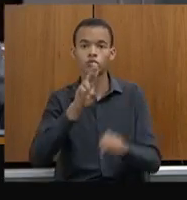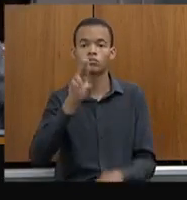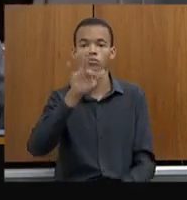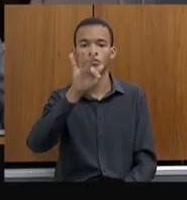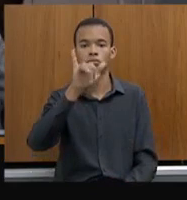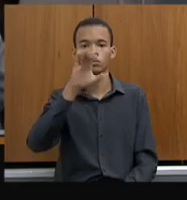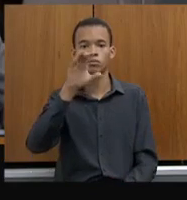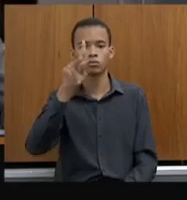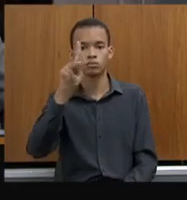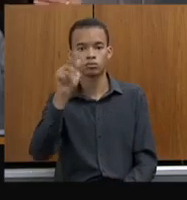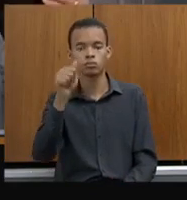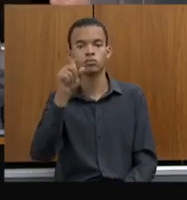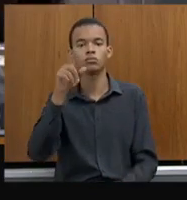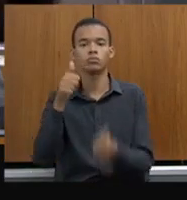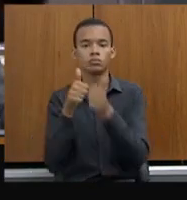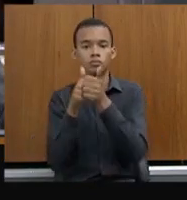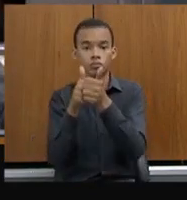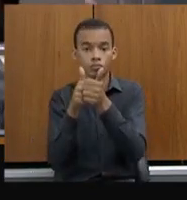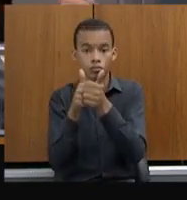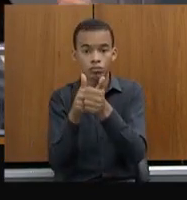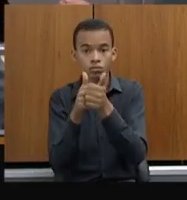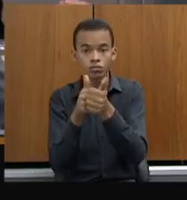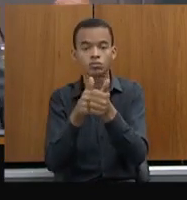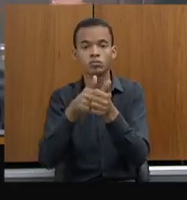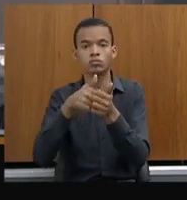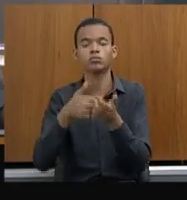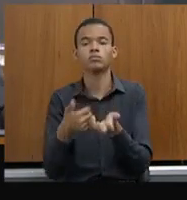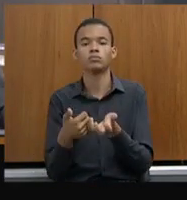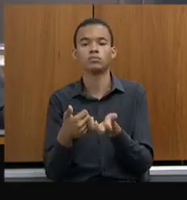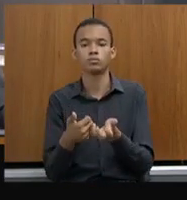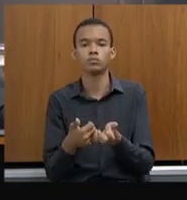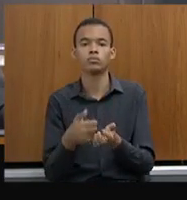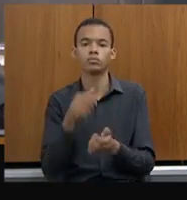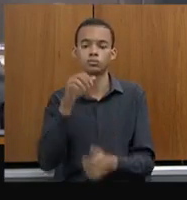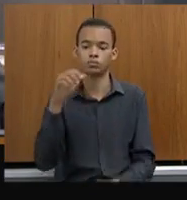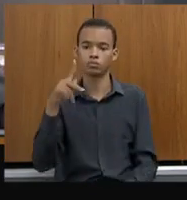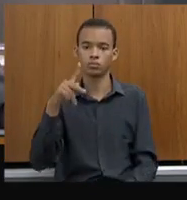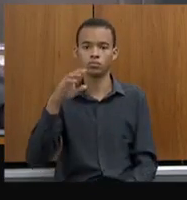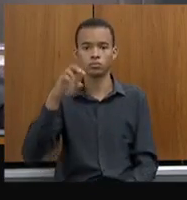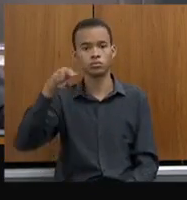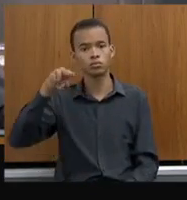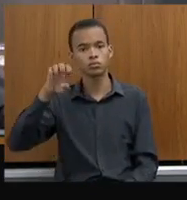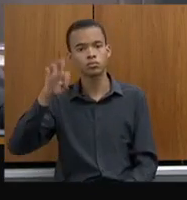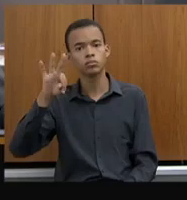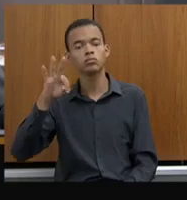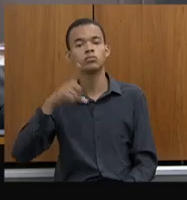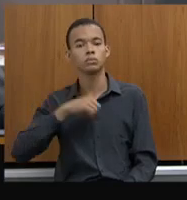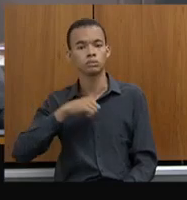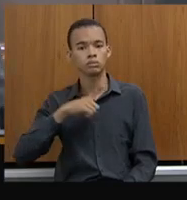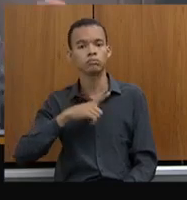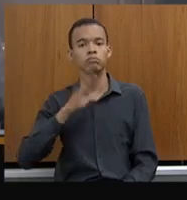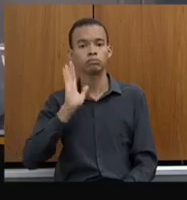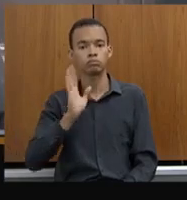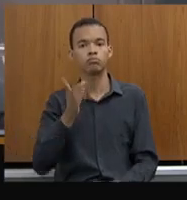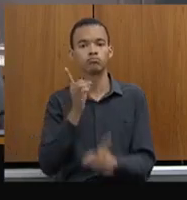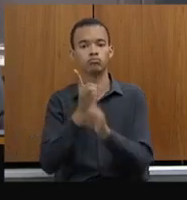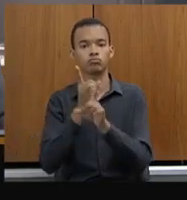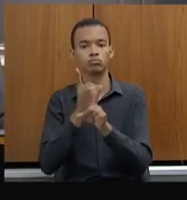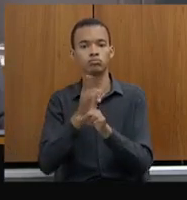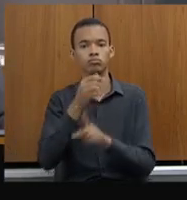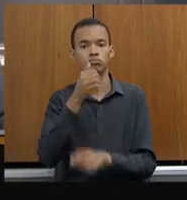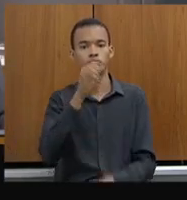de Acompanhamento do Vestígio no PCnet, já está com mais de 586 mil inserções,